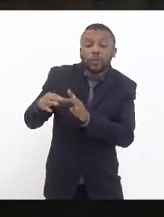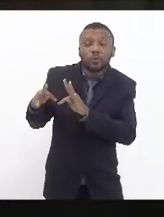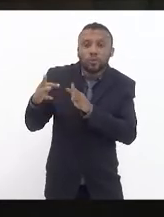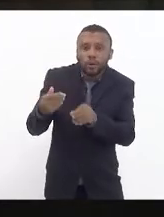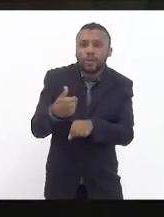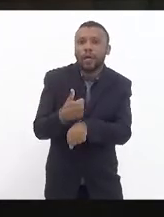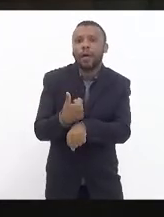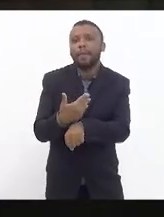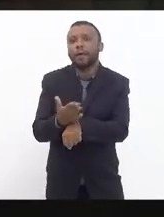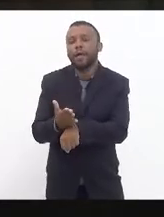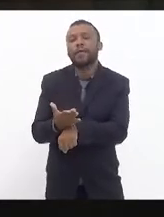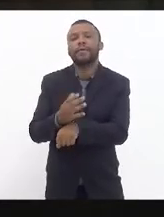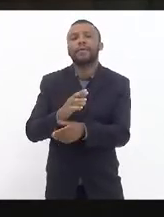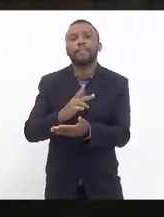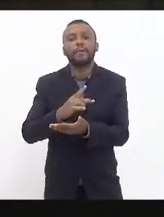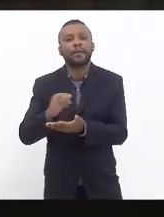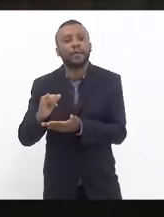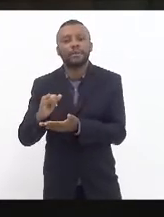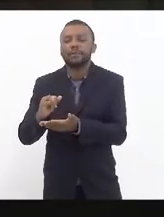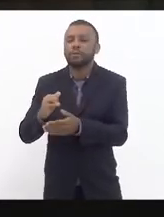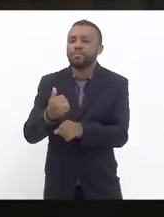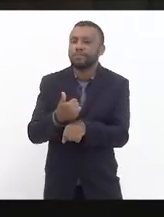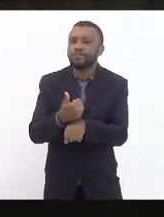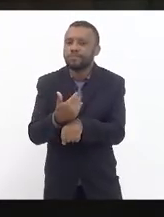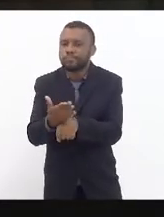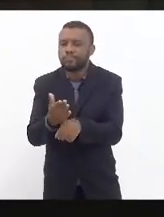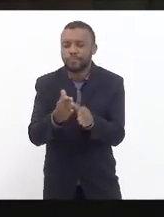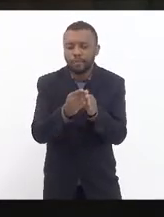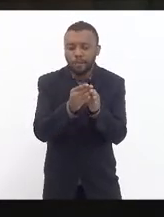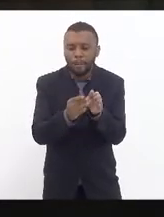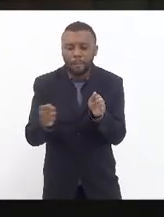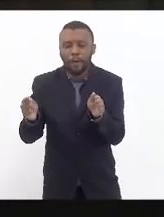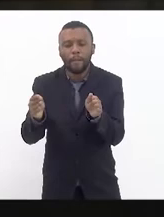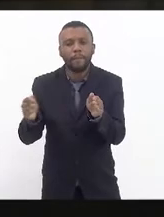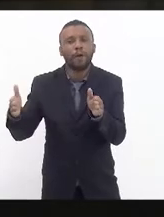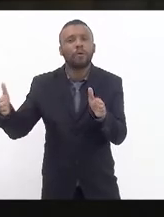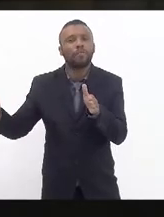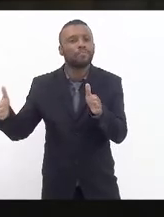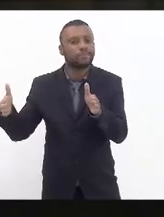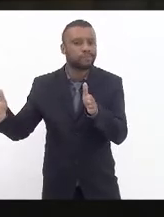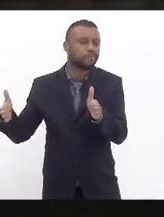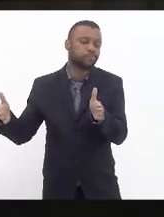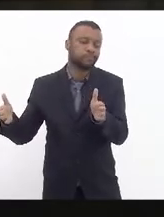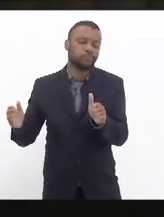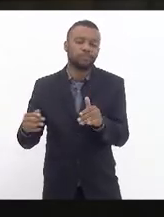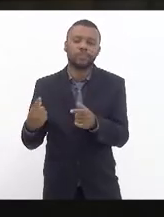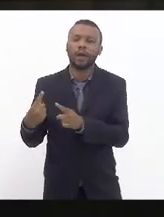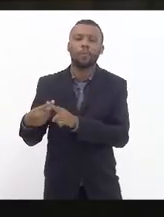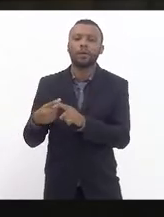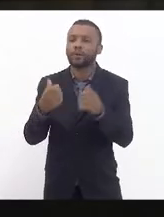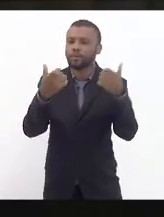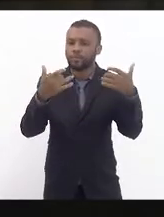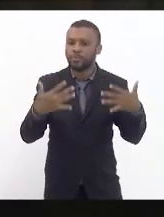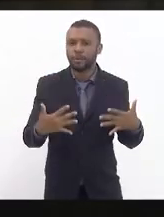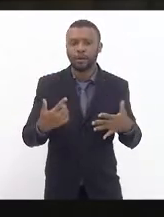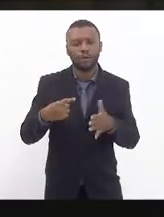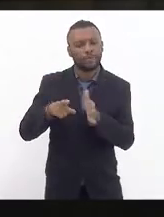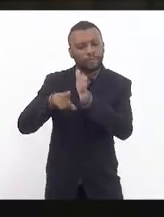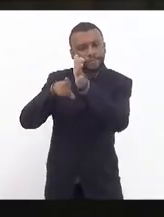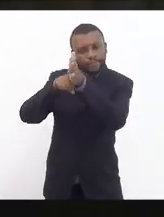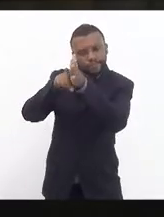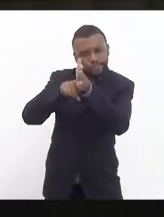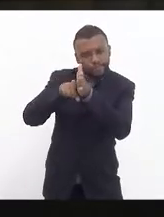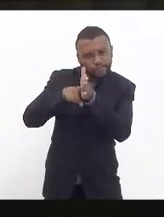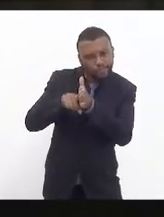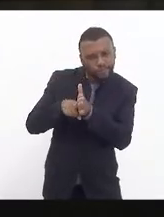prorrogação da CPI por quantas vezes foi necessário e por que eu estou dizendo isso? foi feito um levantamento que nos dois primeiros